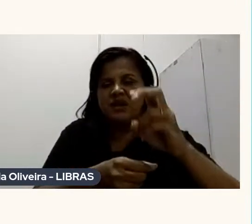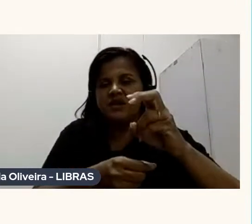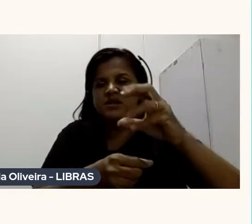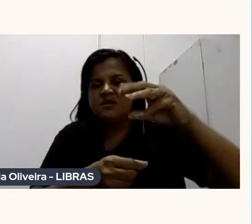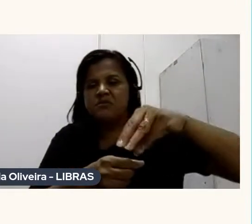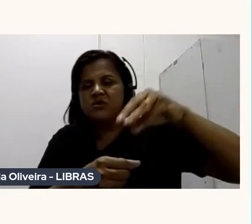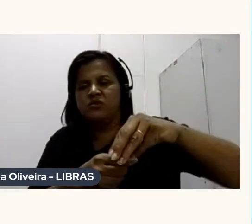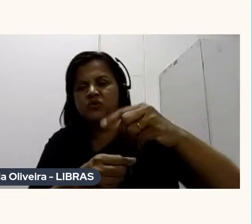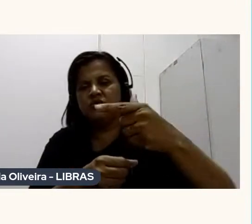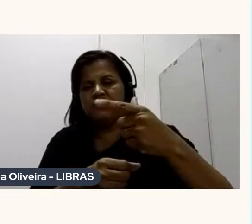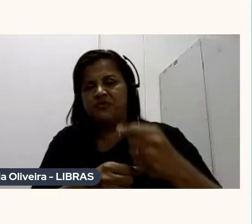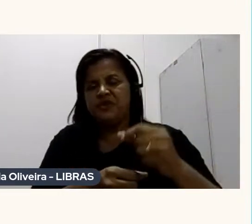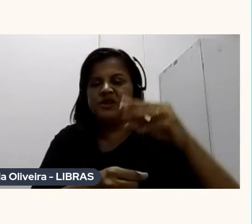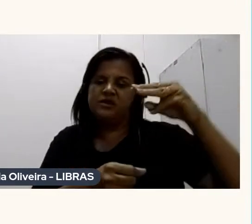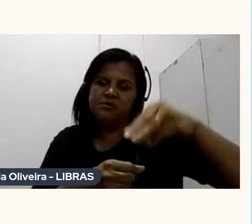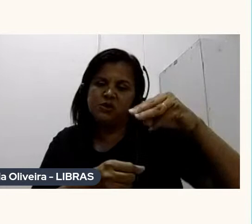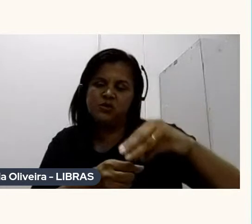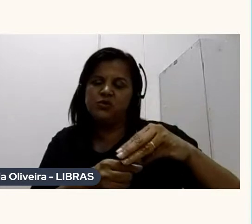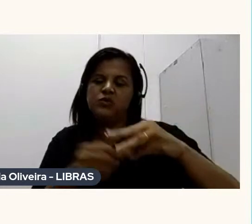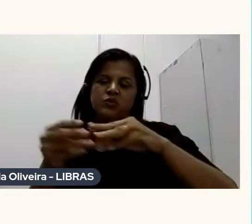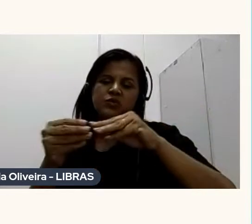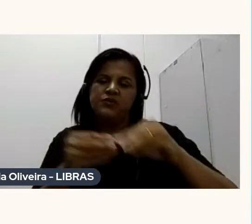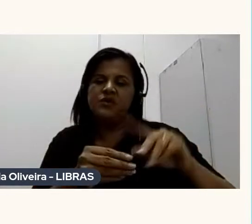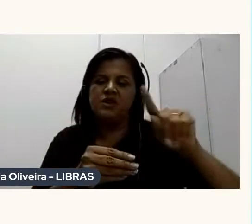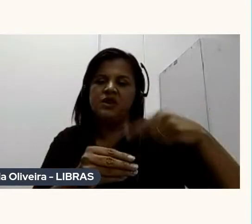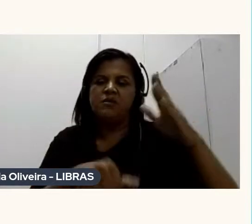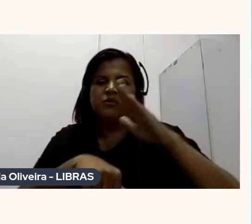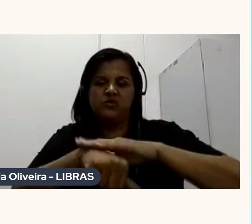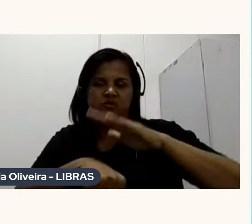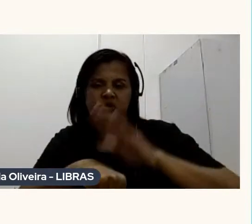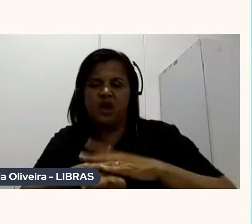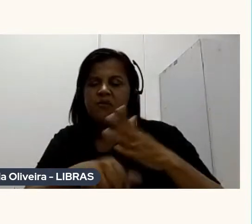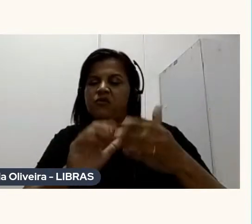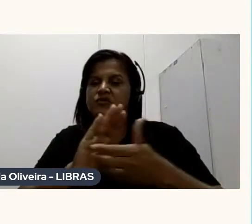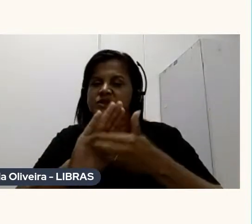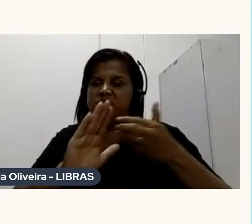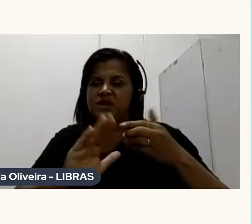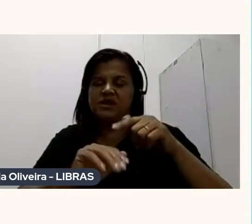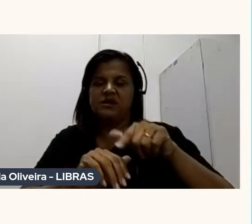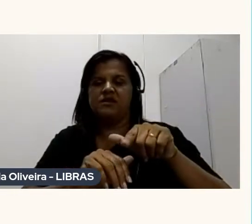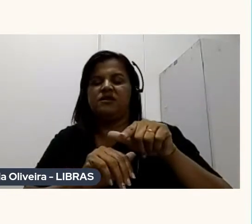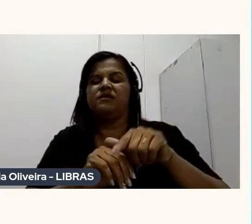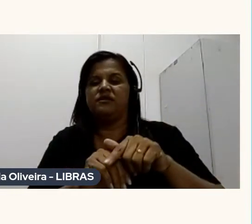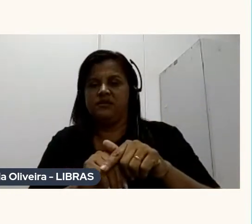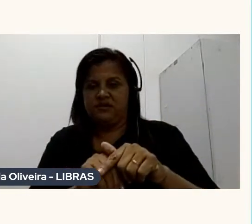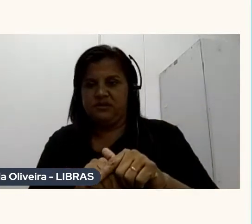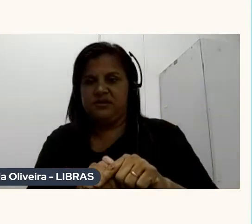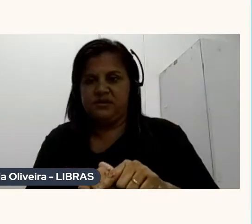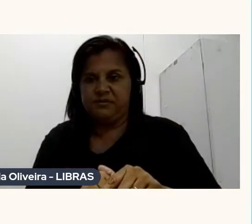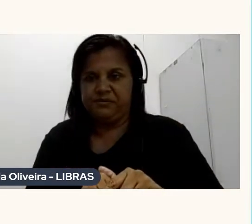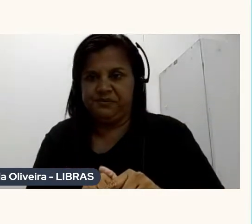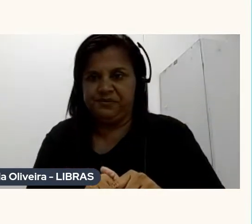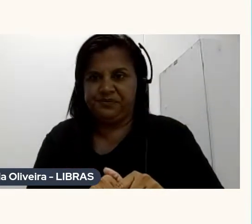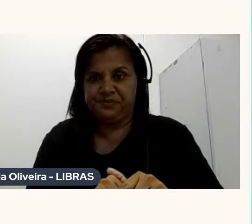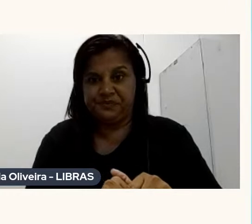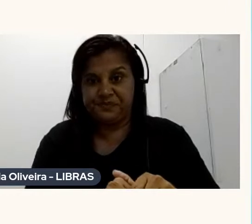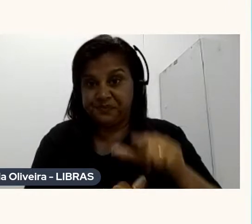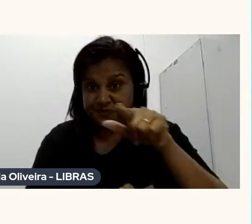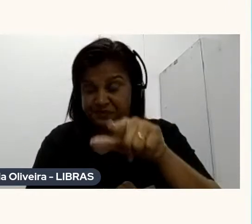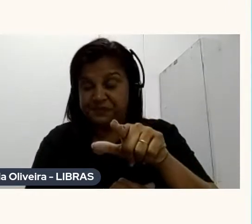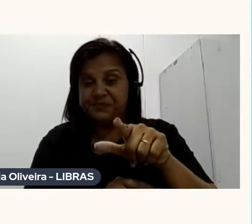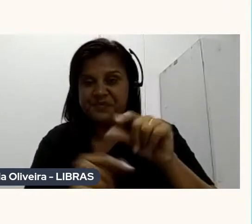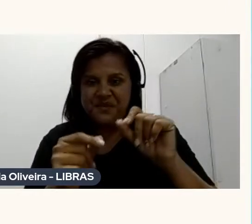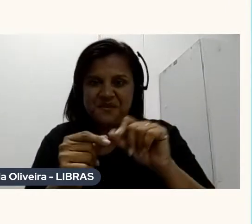Depois de um tempo Quando você tira É Você faz Uma pecinha Como essa